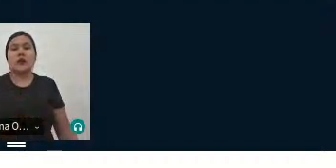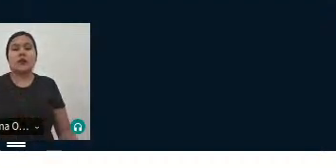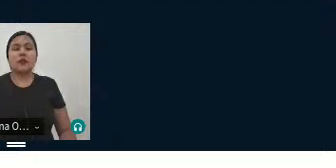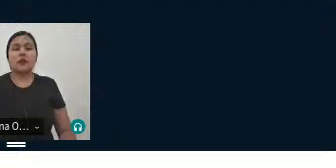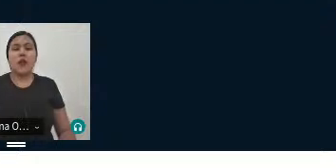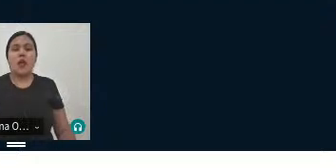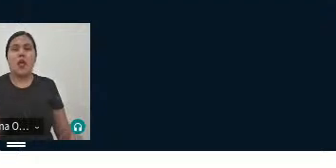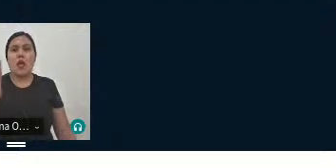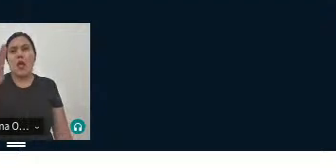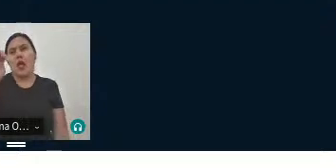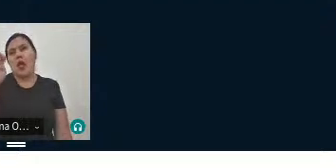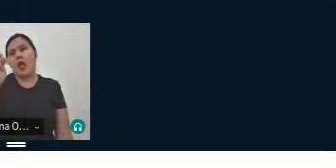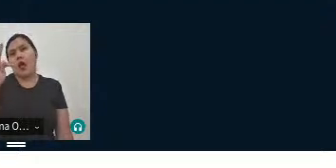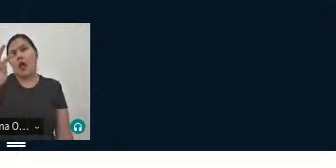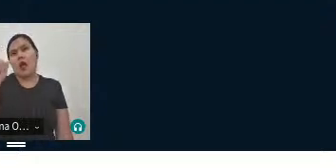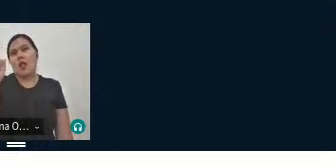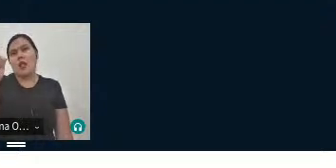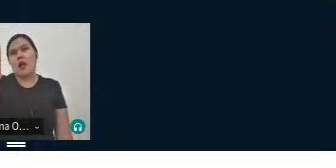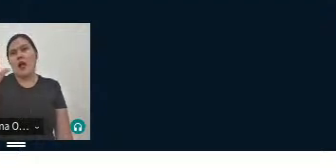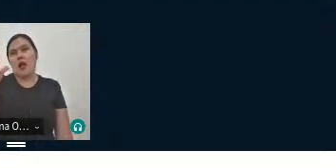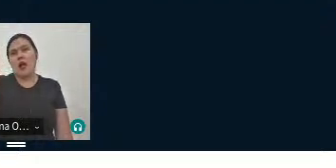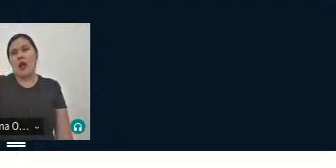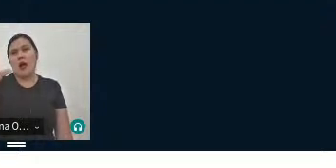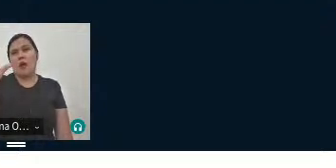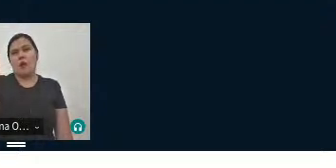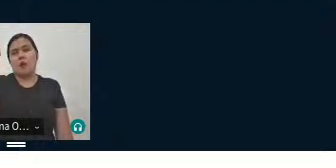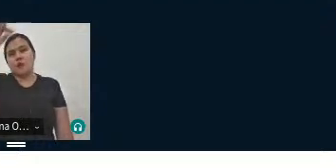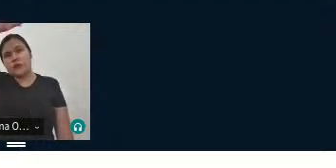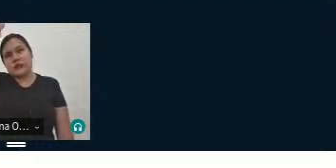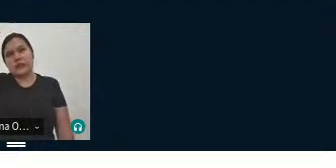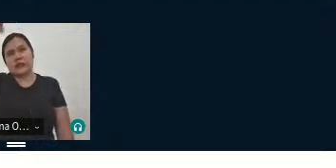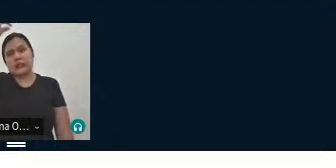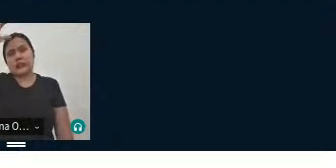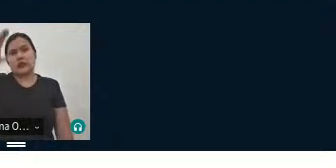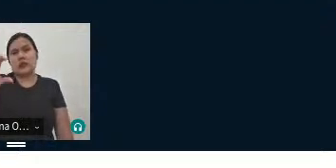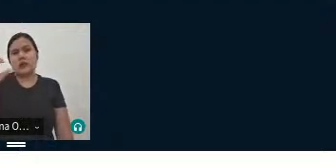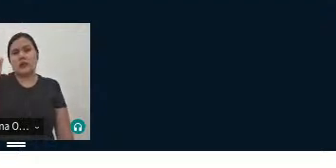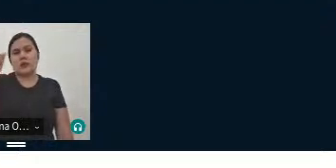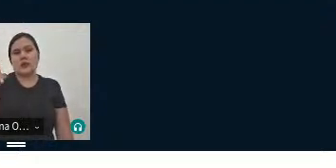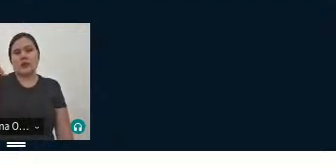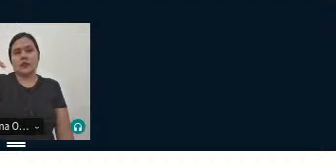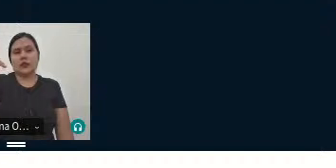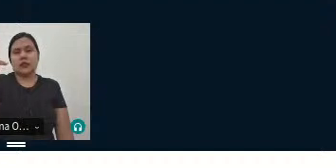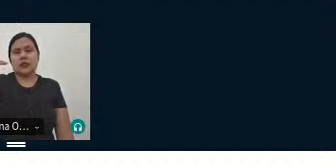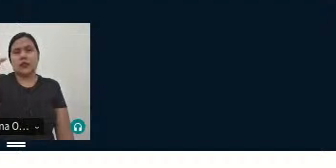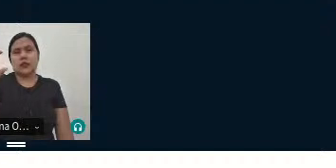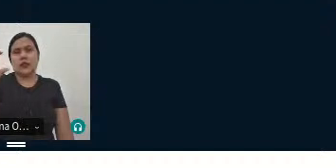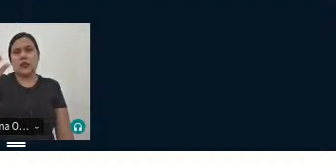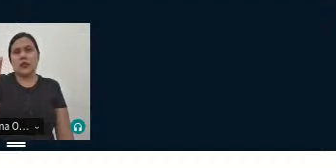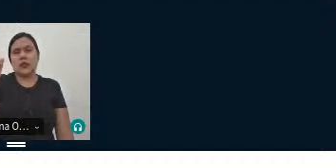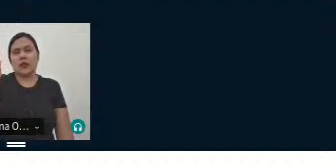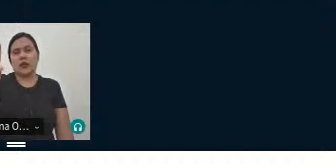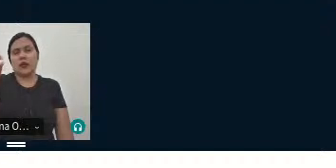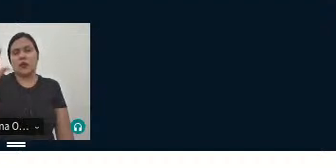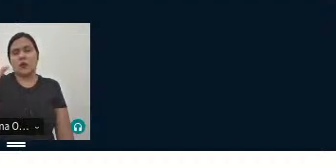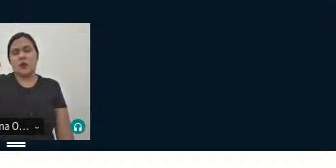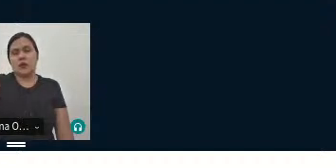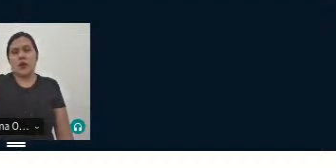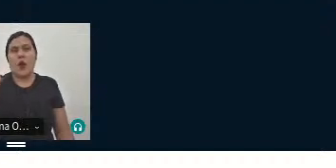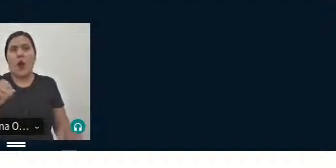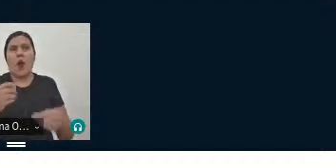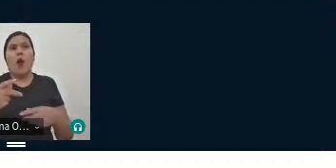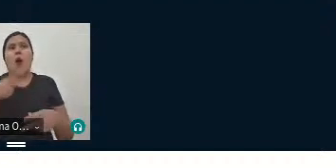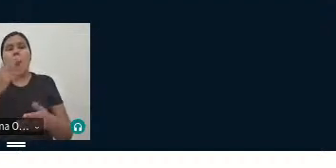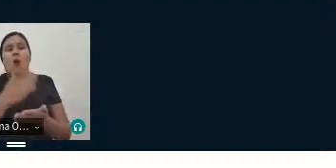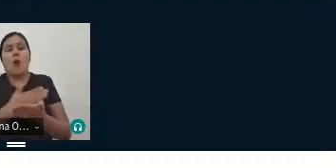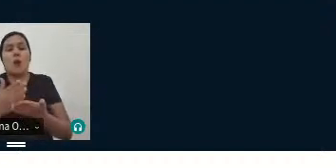Retábulo de Santa Joana Carolina. E, como o senhor comentou, né, no início, realmente a tradução